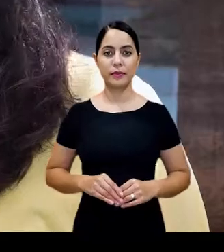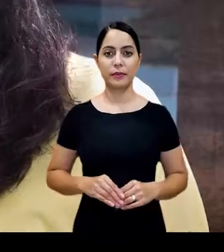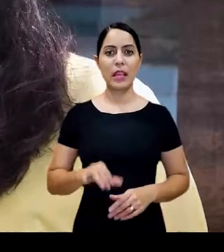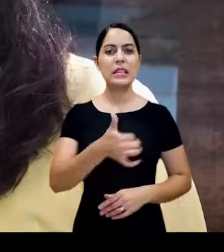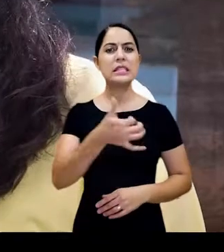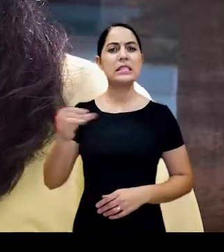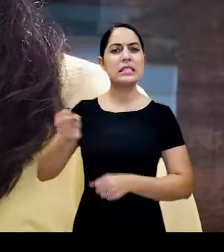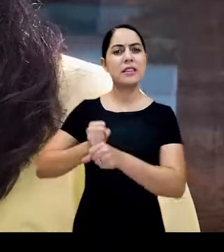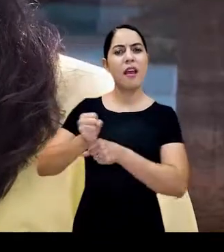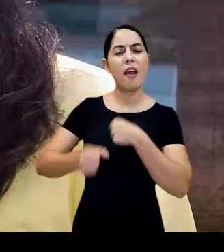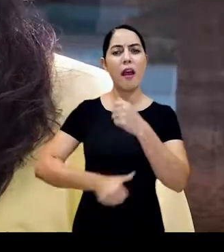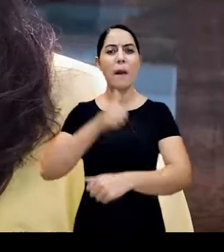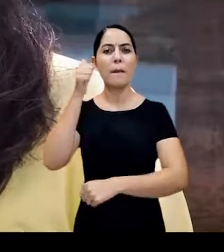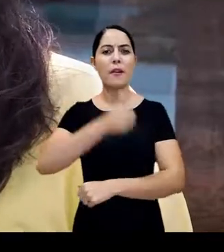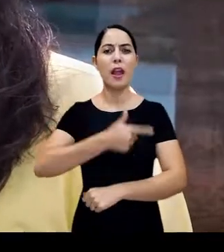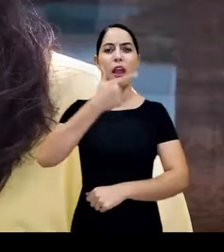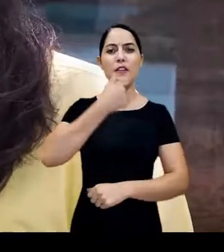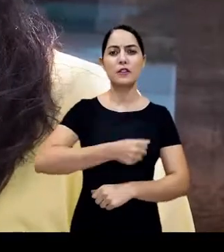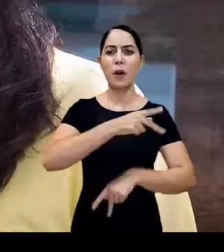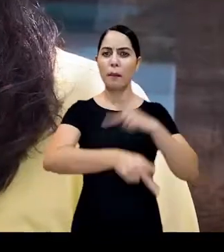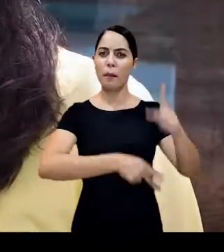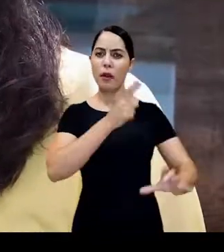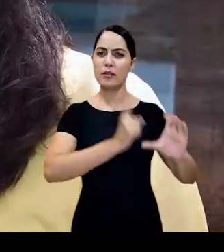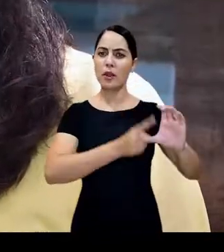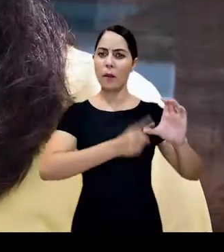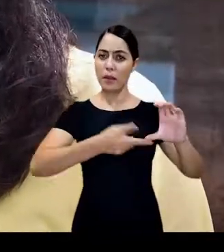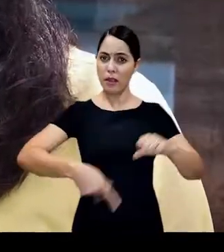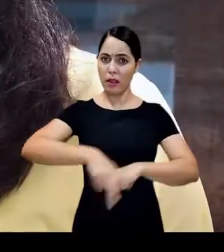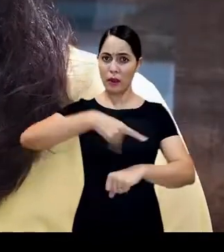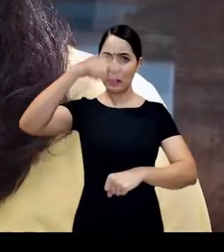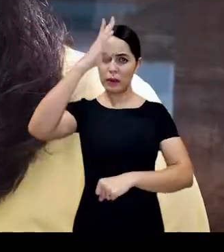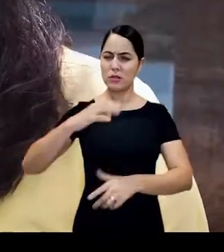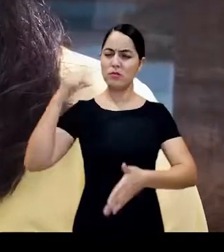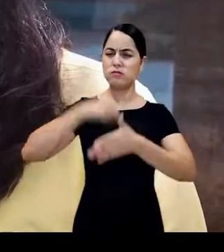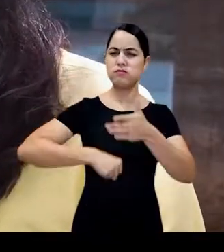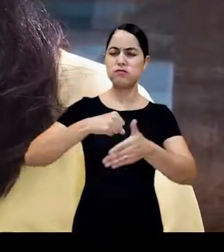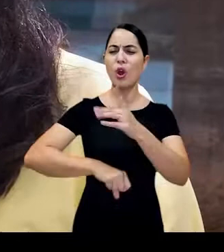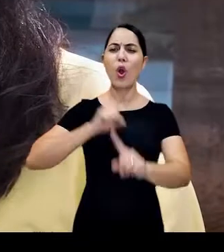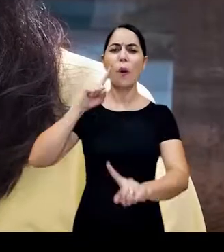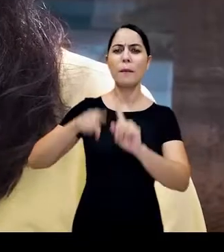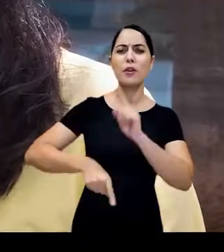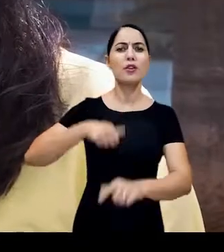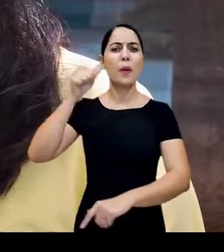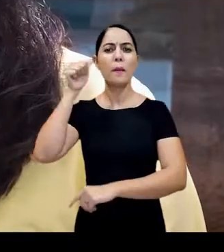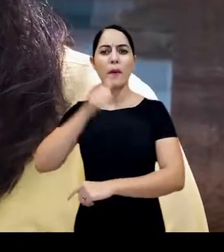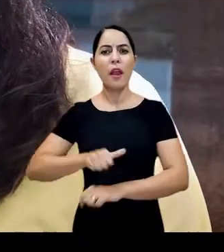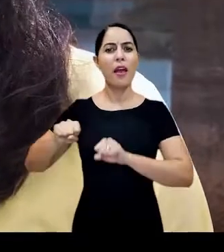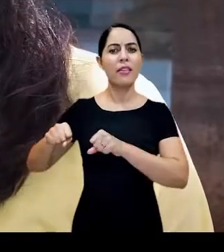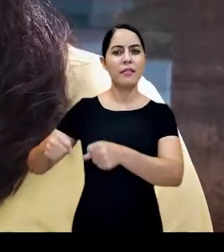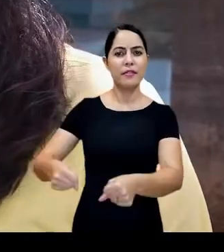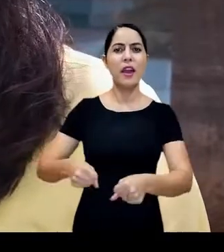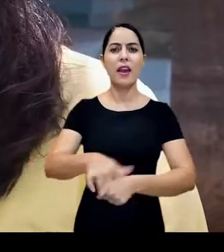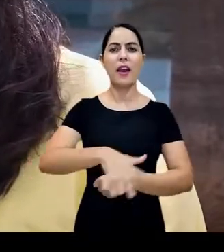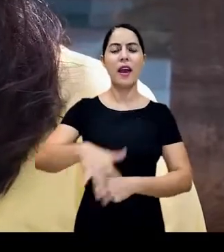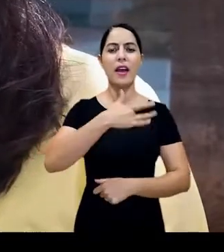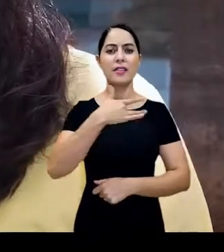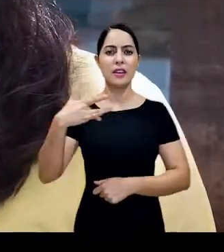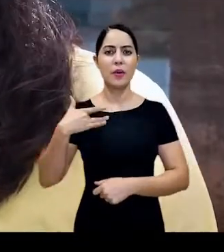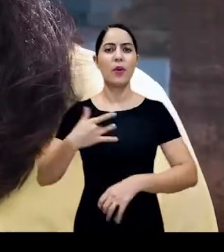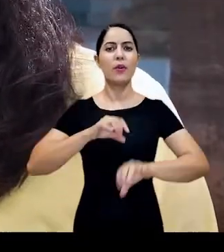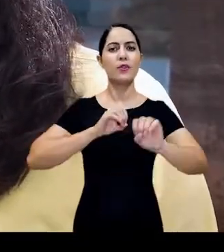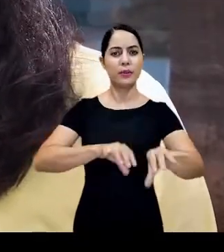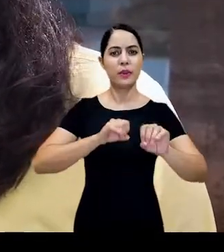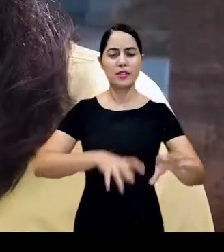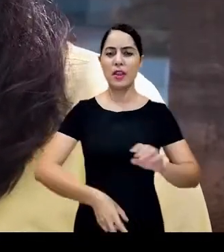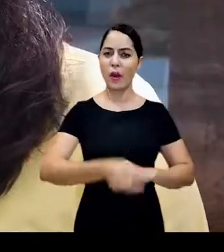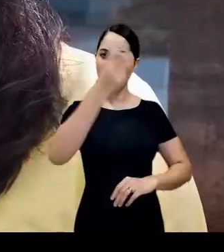Há 100 anos, mulheres e homens comunistas do Brasil lutam em defesa das mulheres, da saúde, da